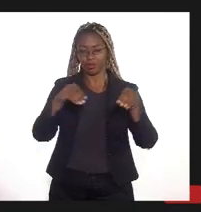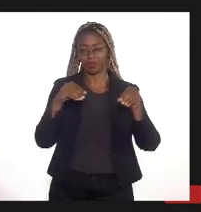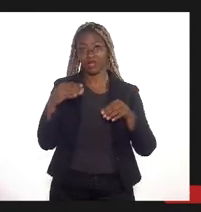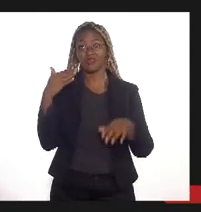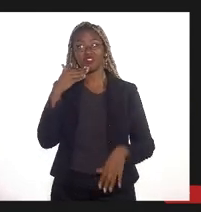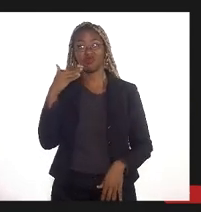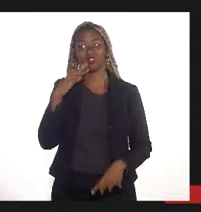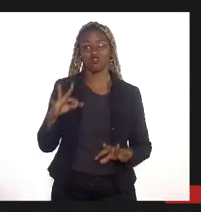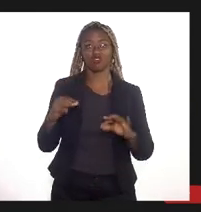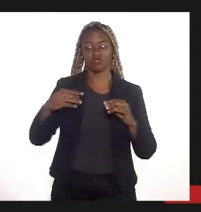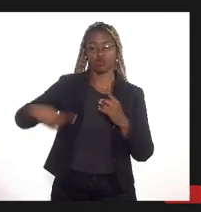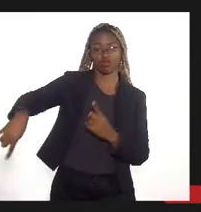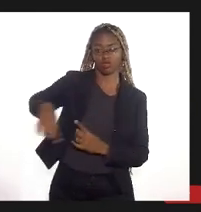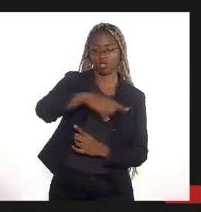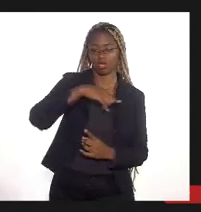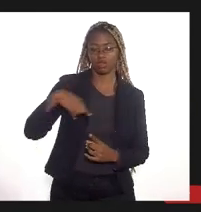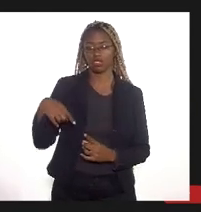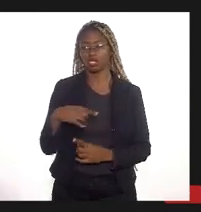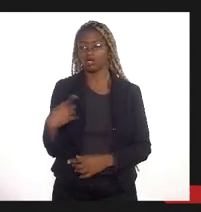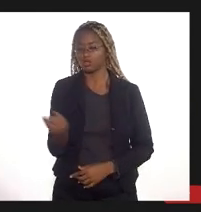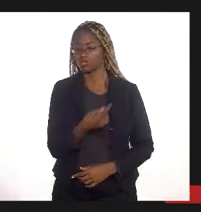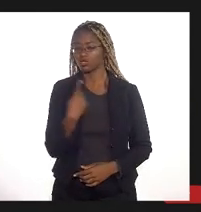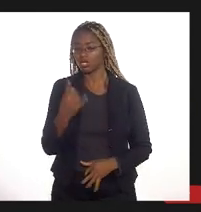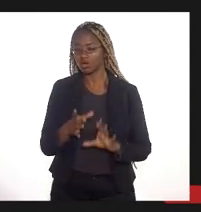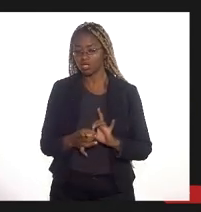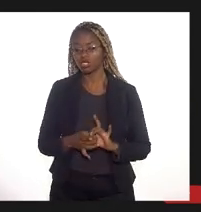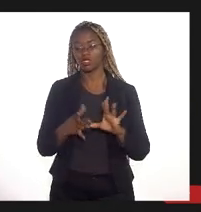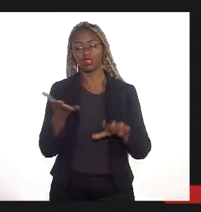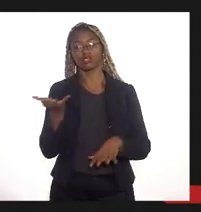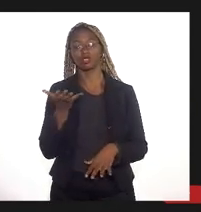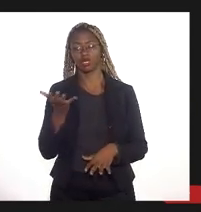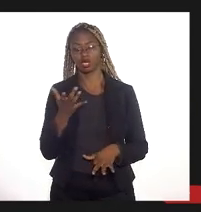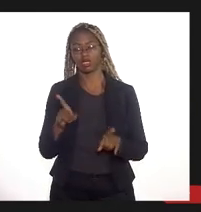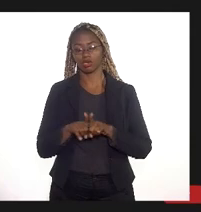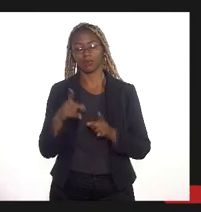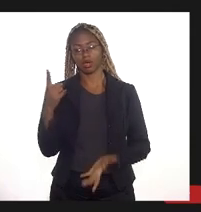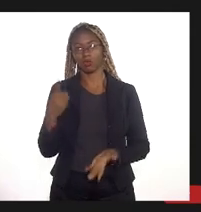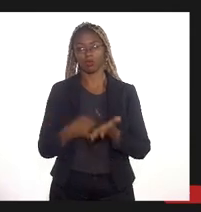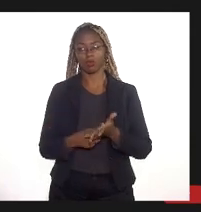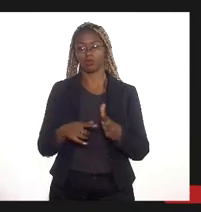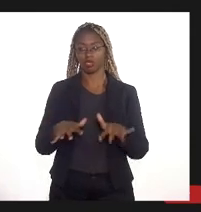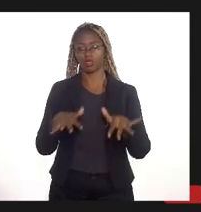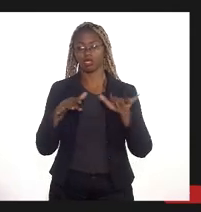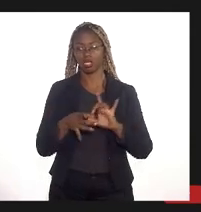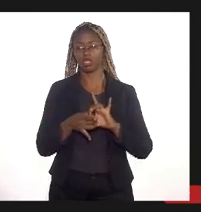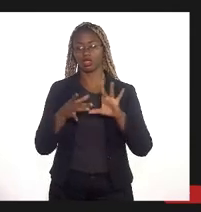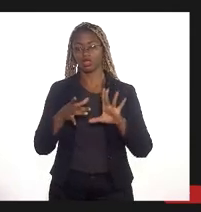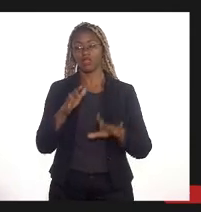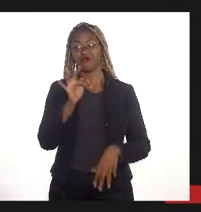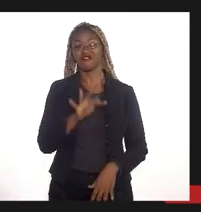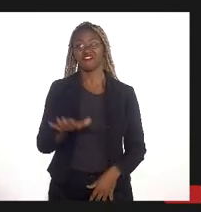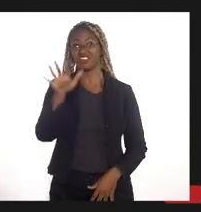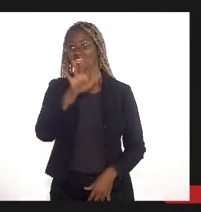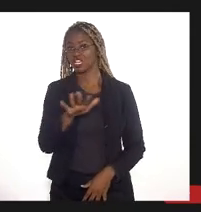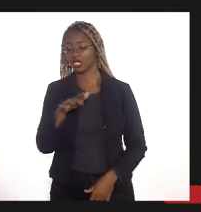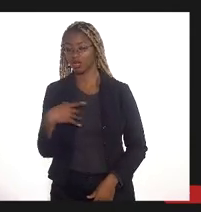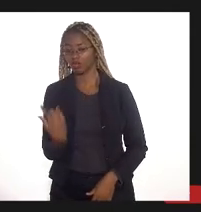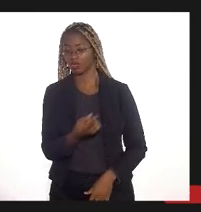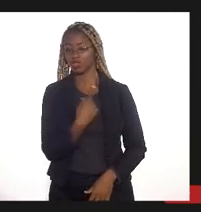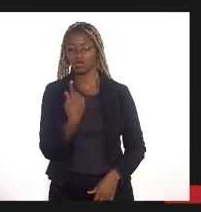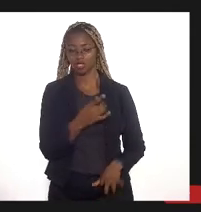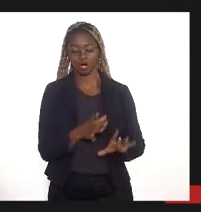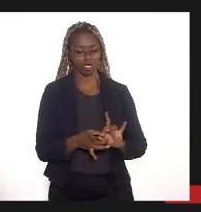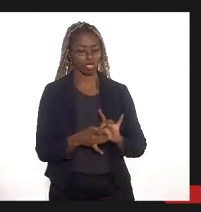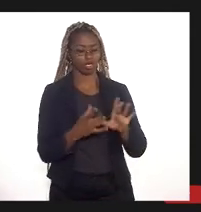então o mandato se coloca à disposição a gente quer marcar também uma audiência pública a nível federal a gente coloca à disposição